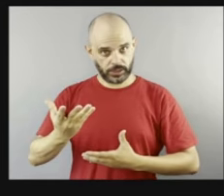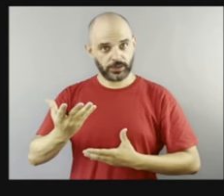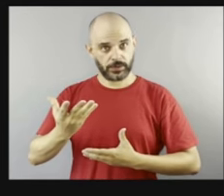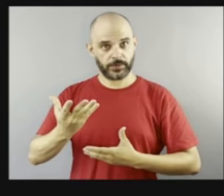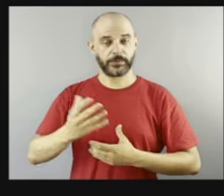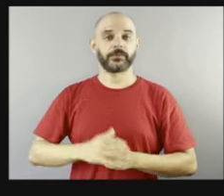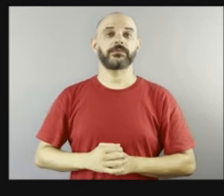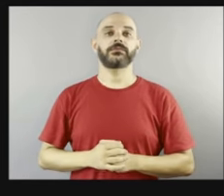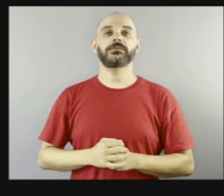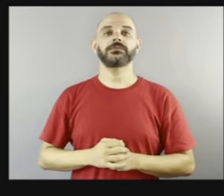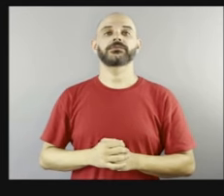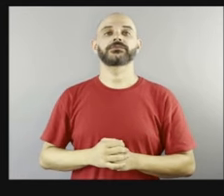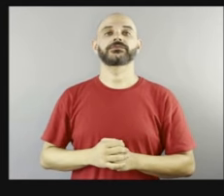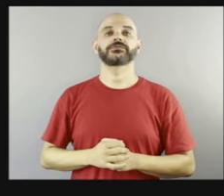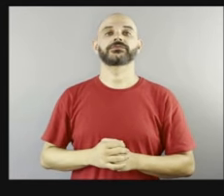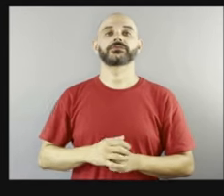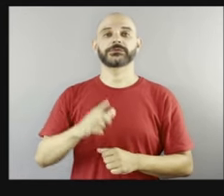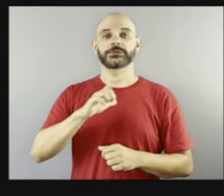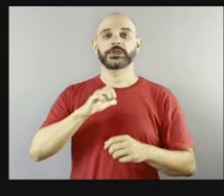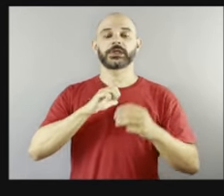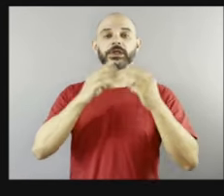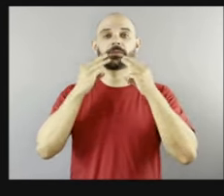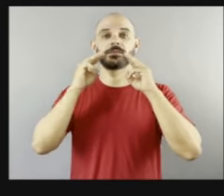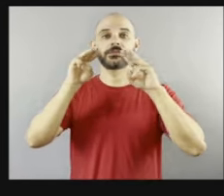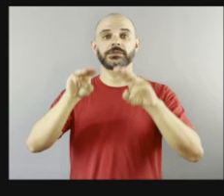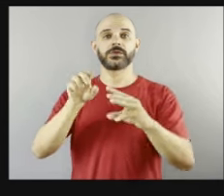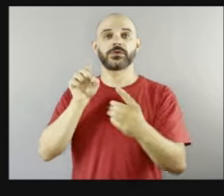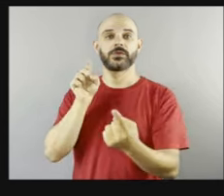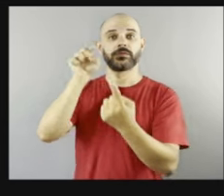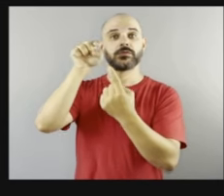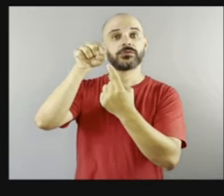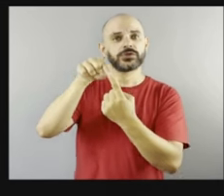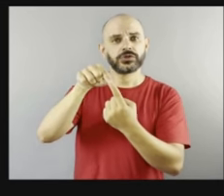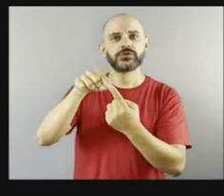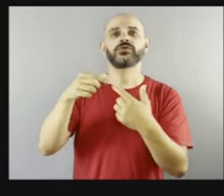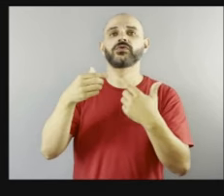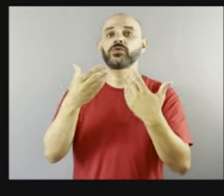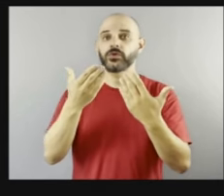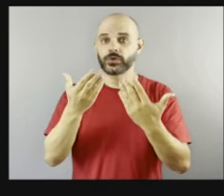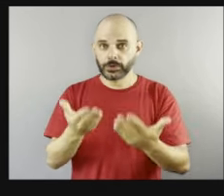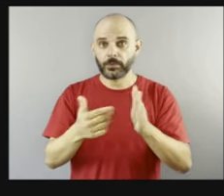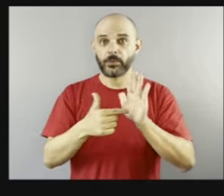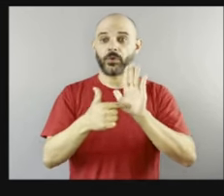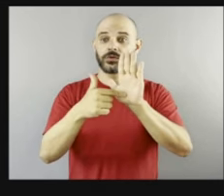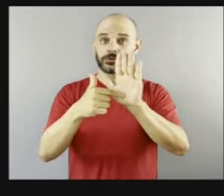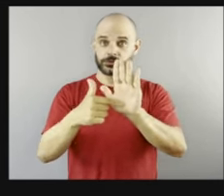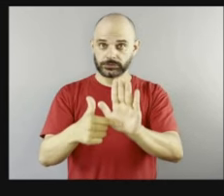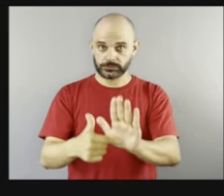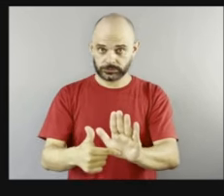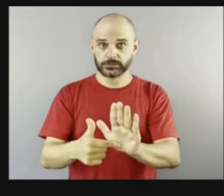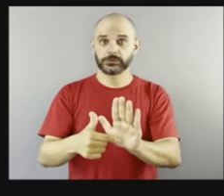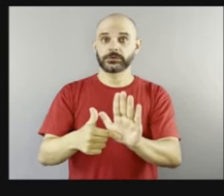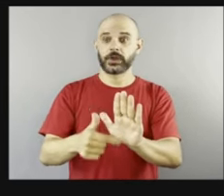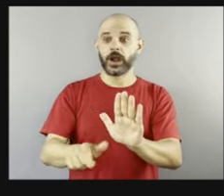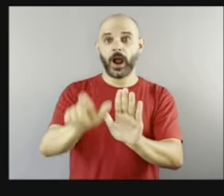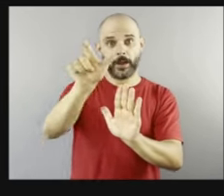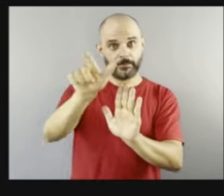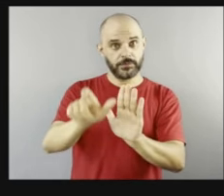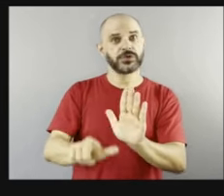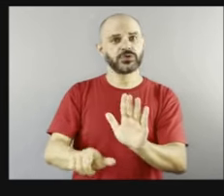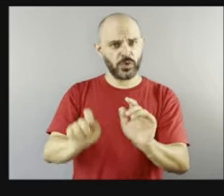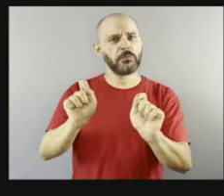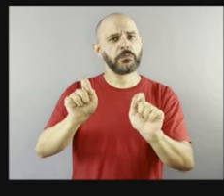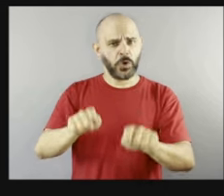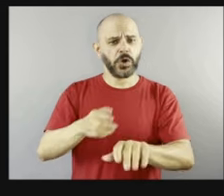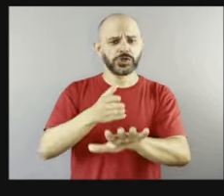essa missão também, de demonstrar que uma pessoa pode estar em todas